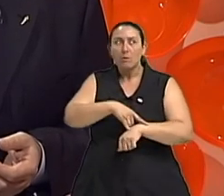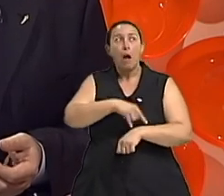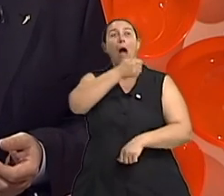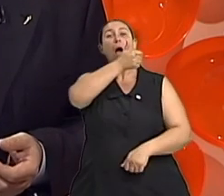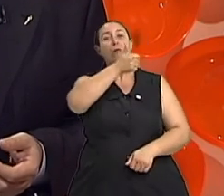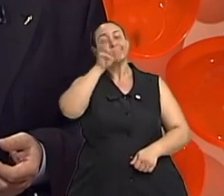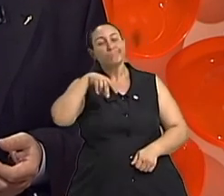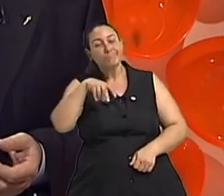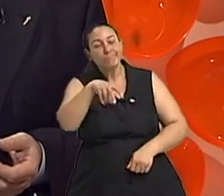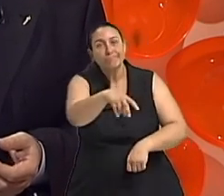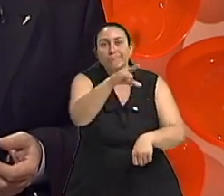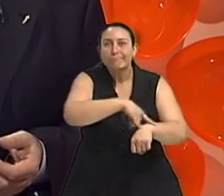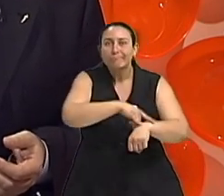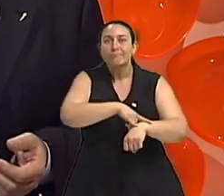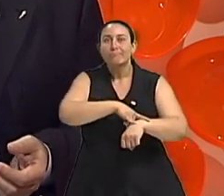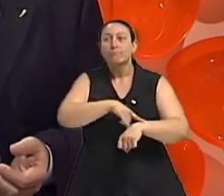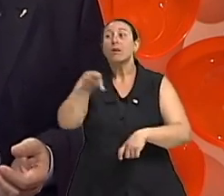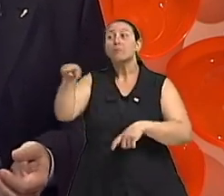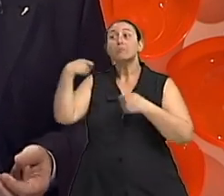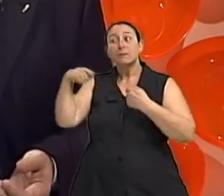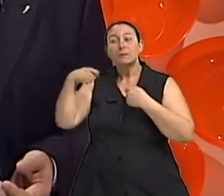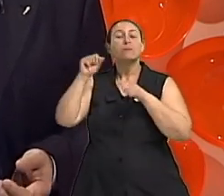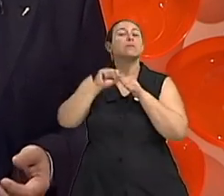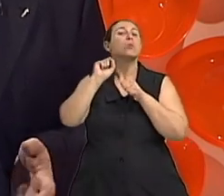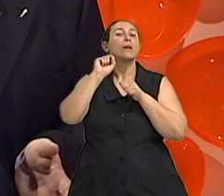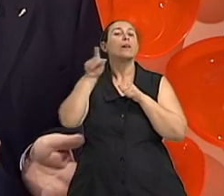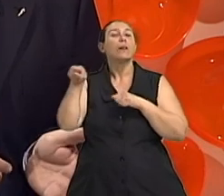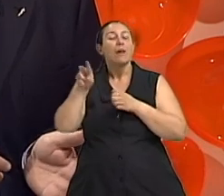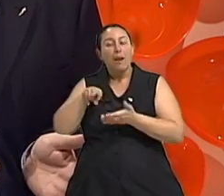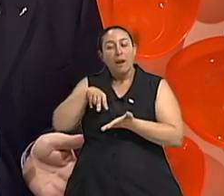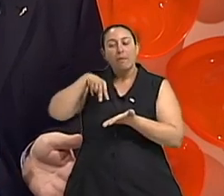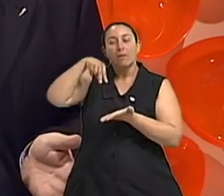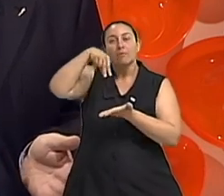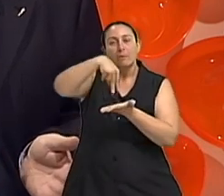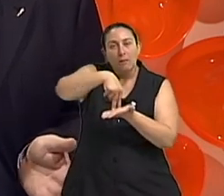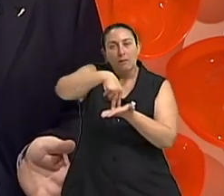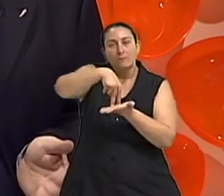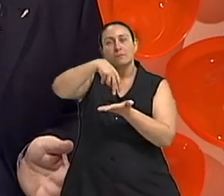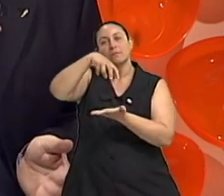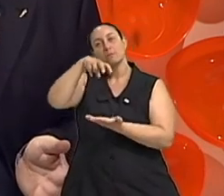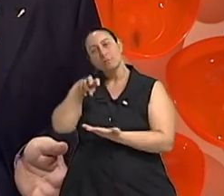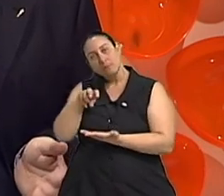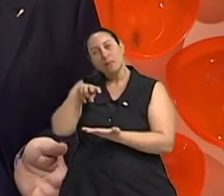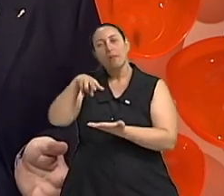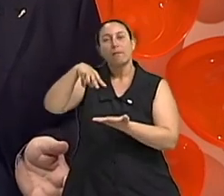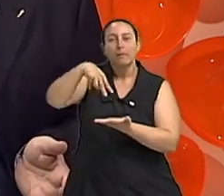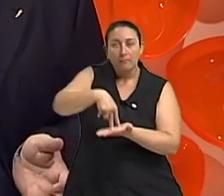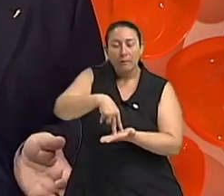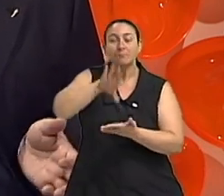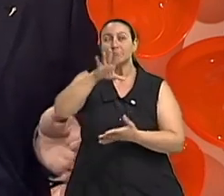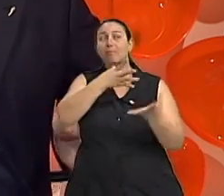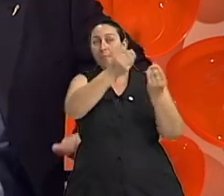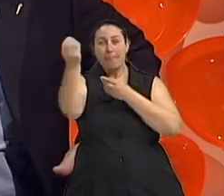banheiro e fazer o exercício de levantar-se nas academias, personal